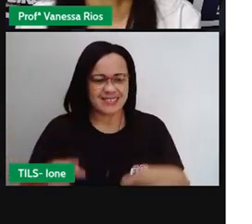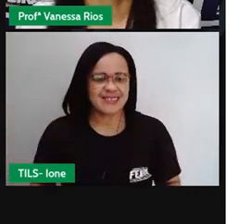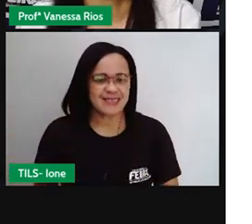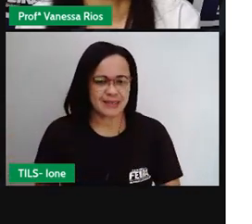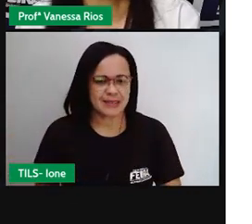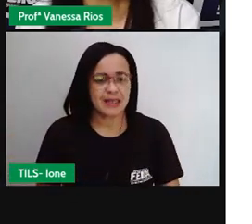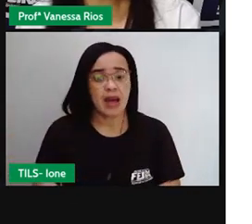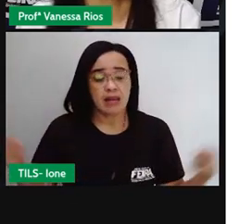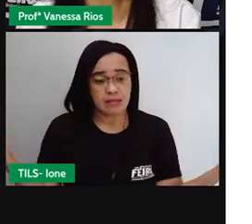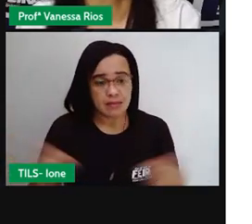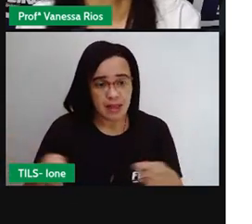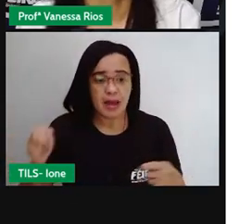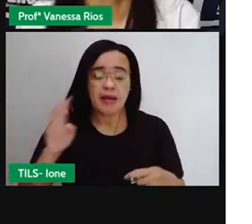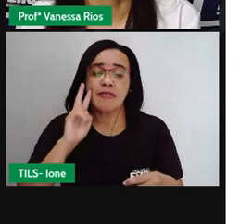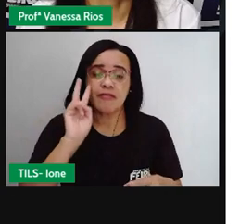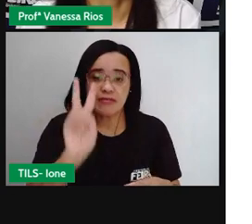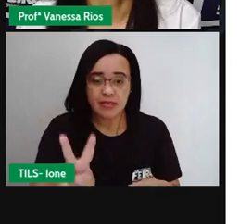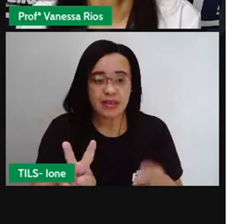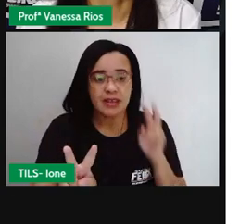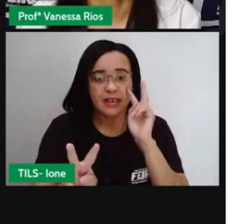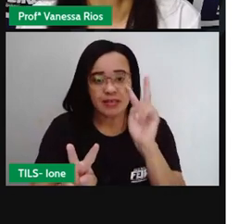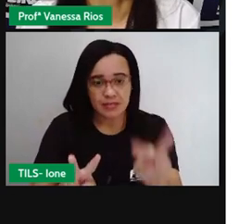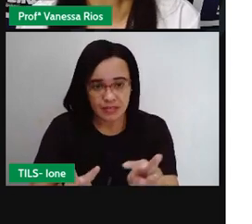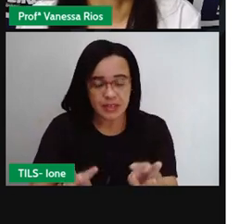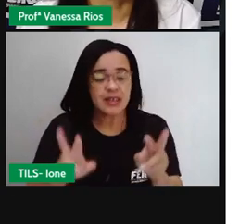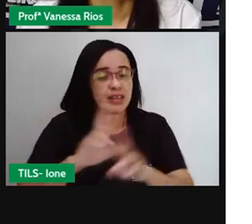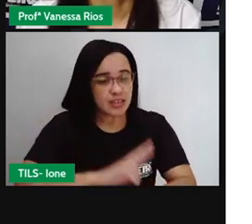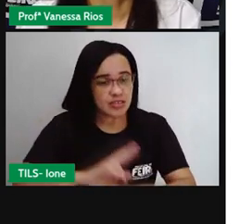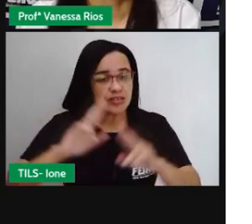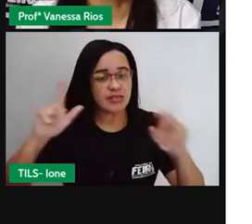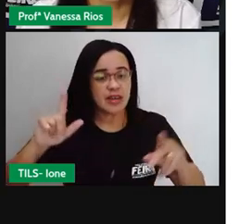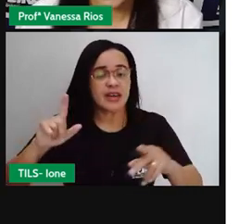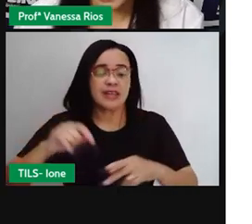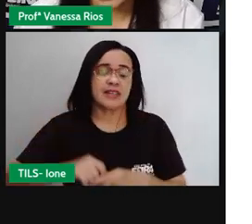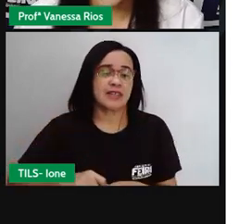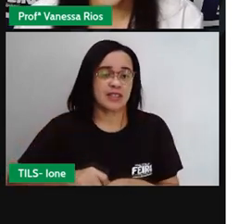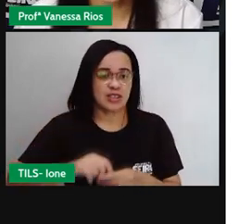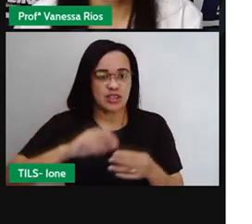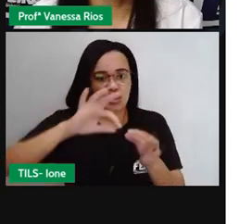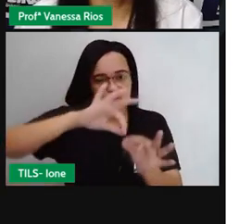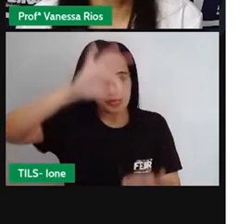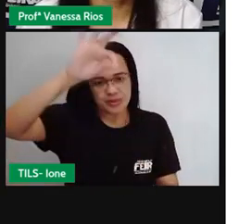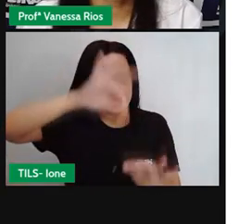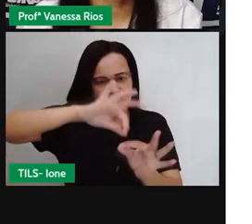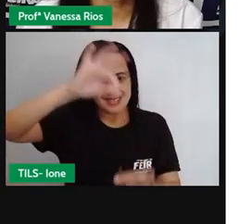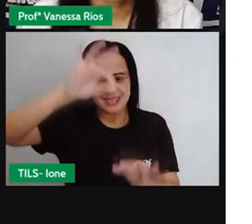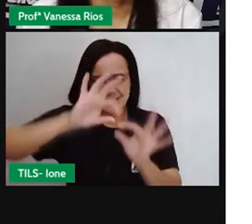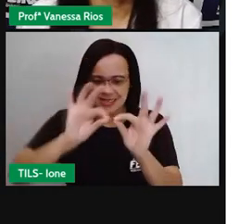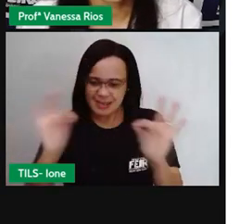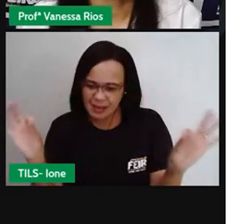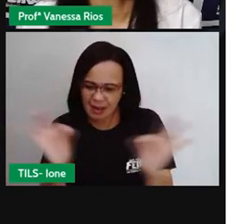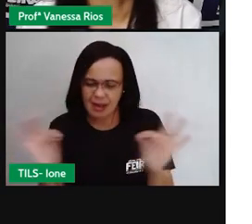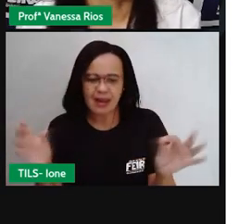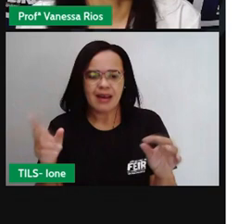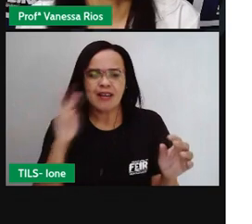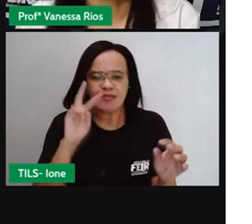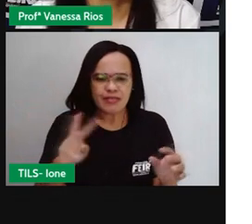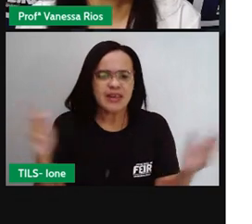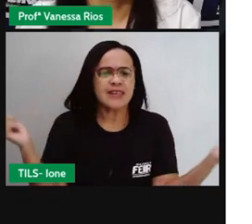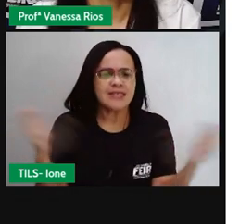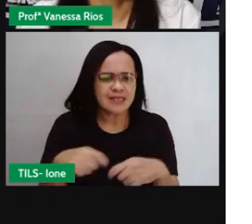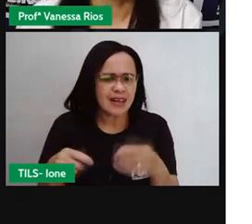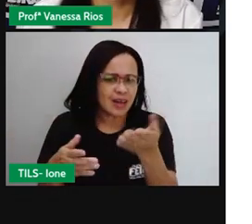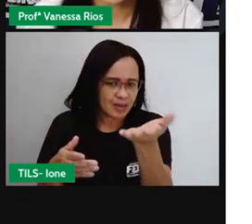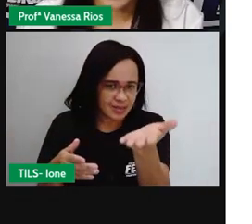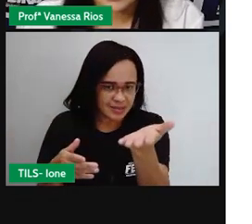as diferentes medidas do ângulo dentro de uma circunferência. Já viram aí,